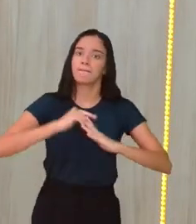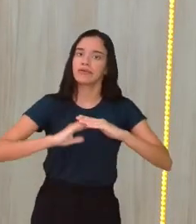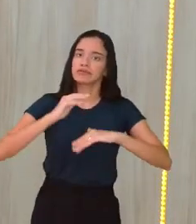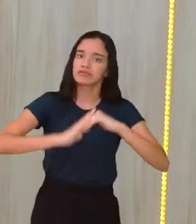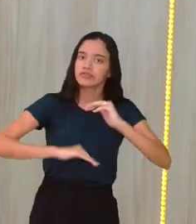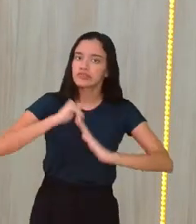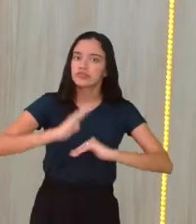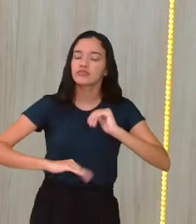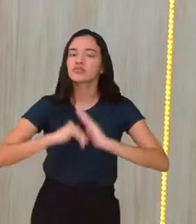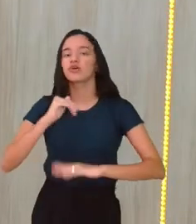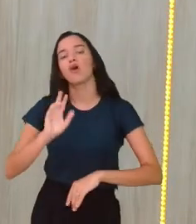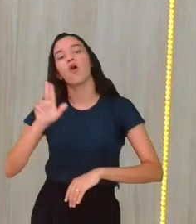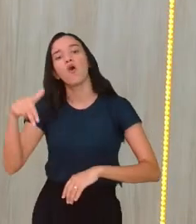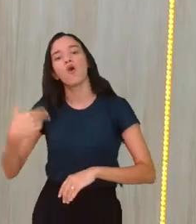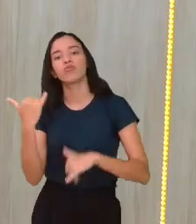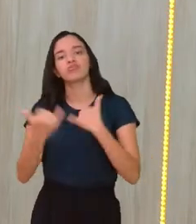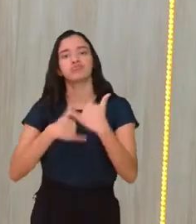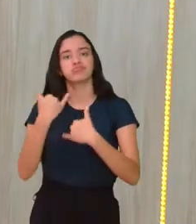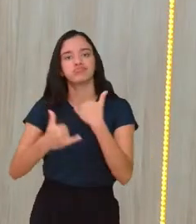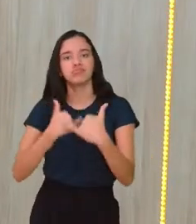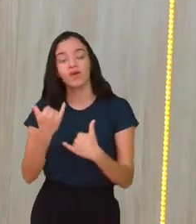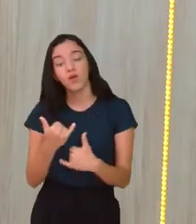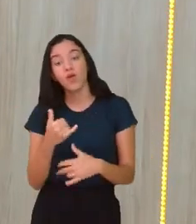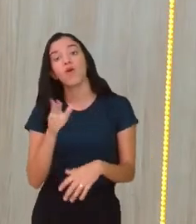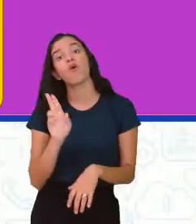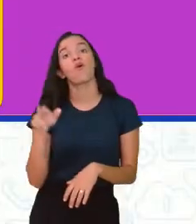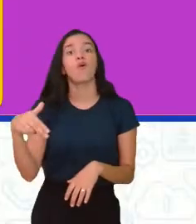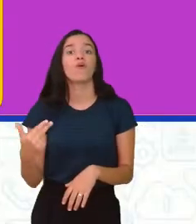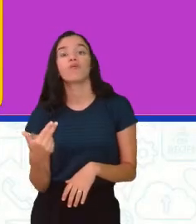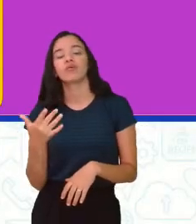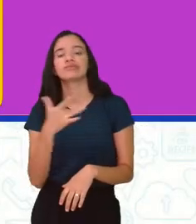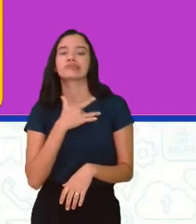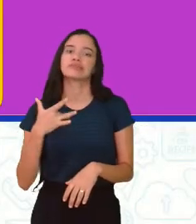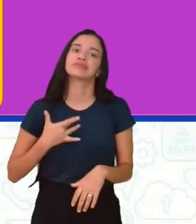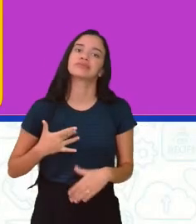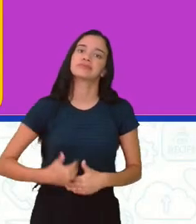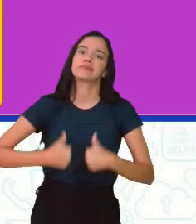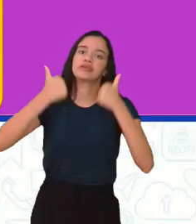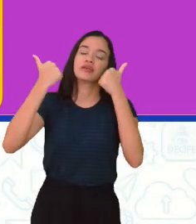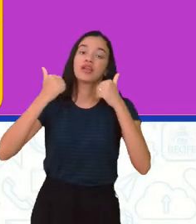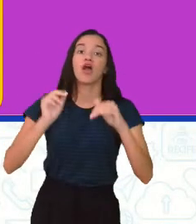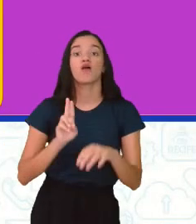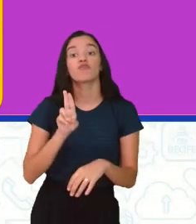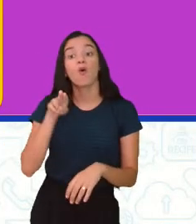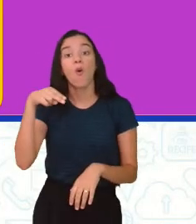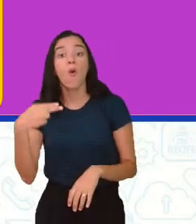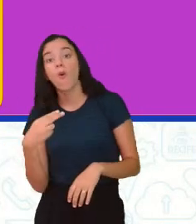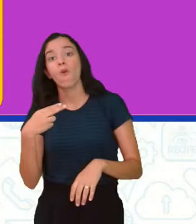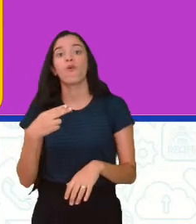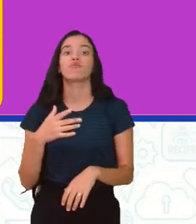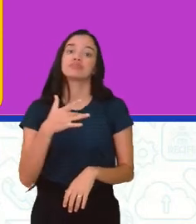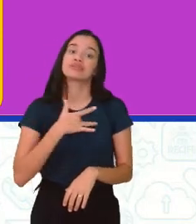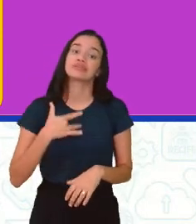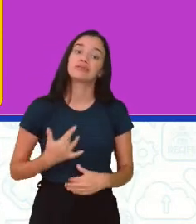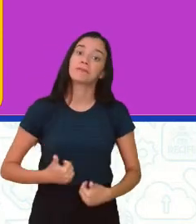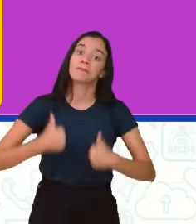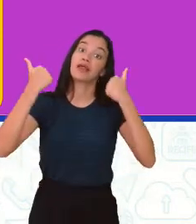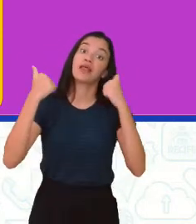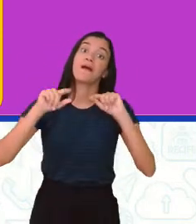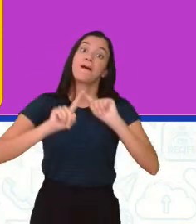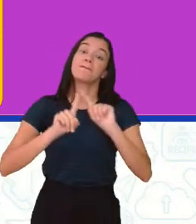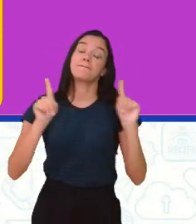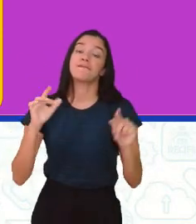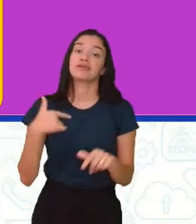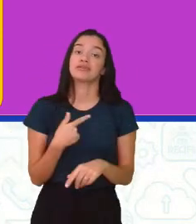ou recreativa ou a melhora da saúde. E aí eu digo ou melhora da saúde, mas eu gosto de dizer